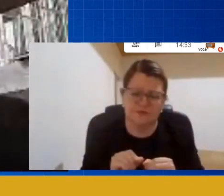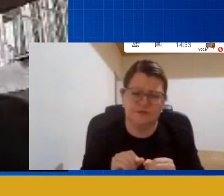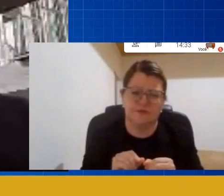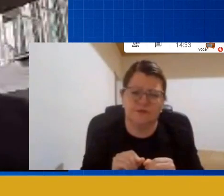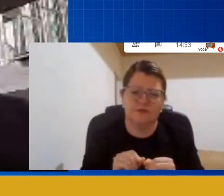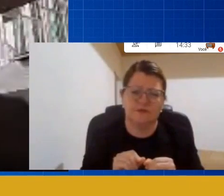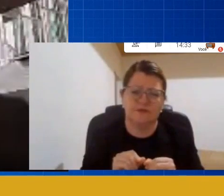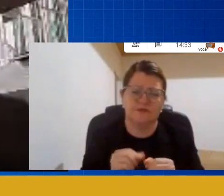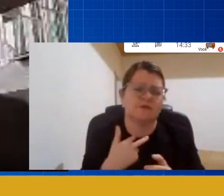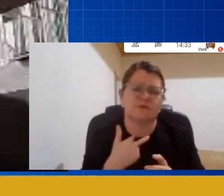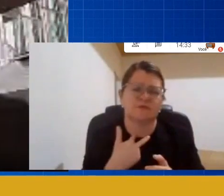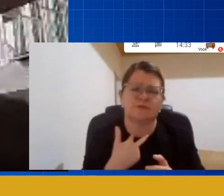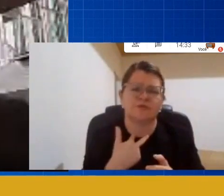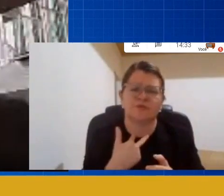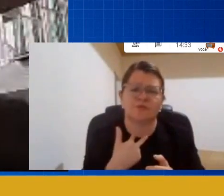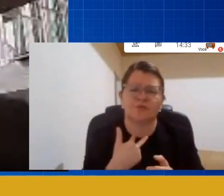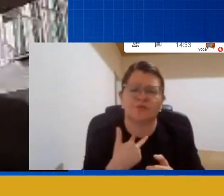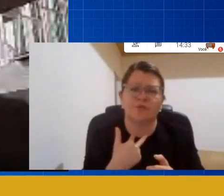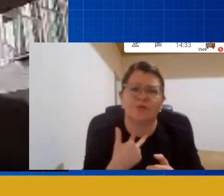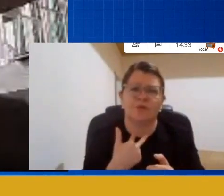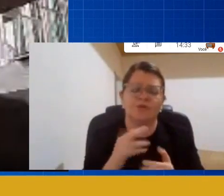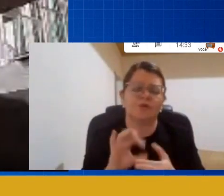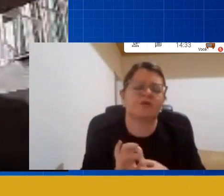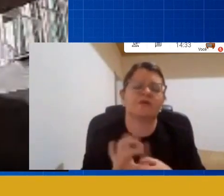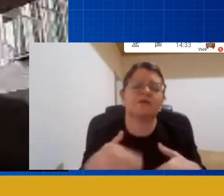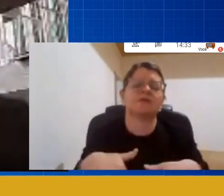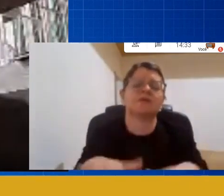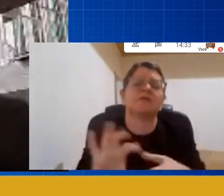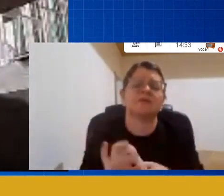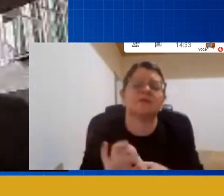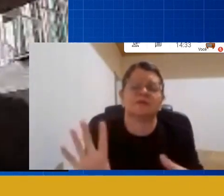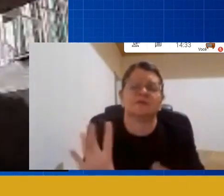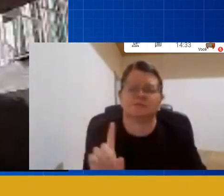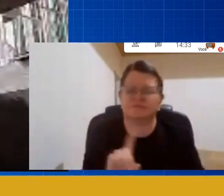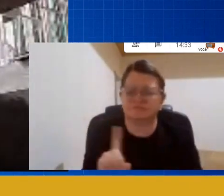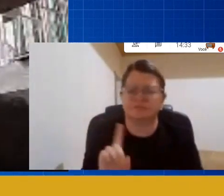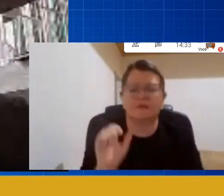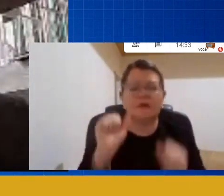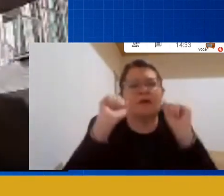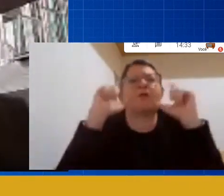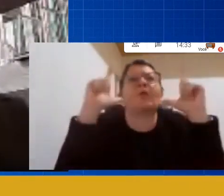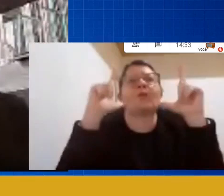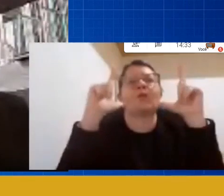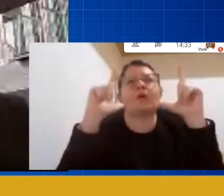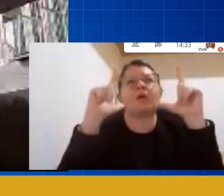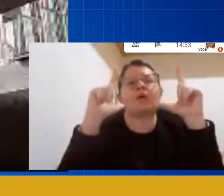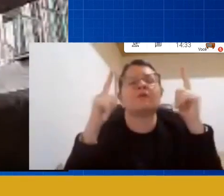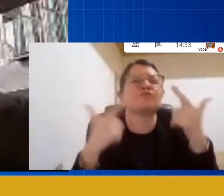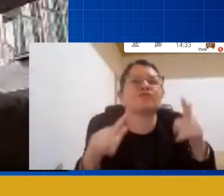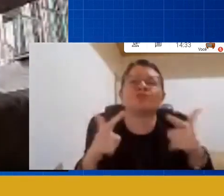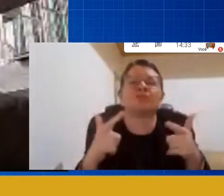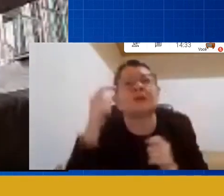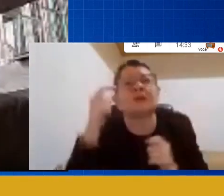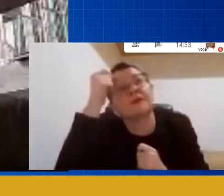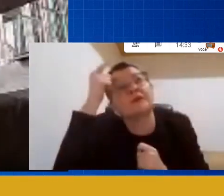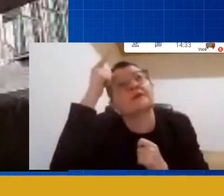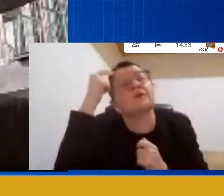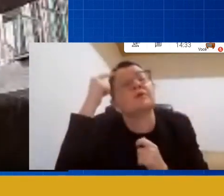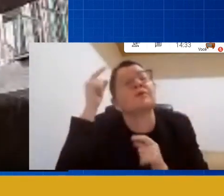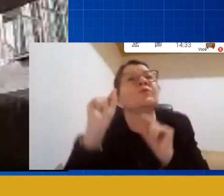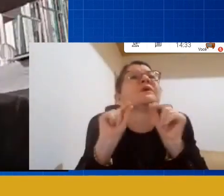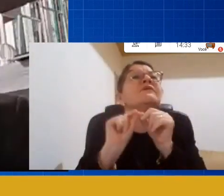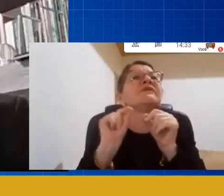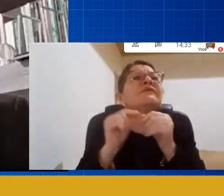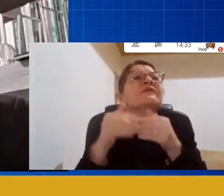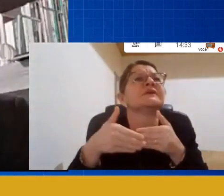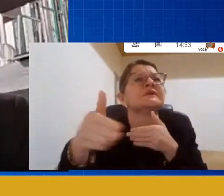tocado nesse momento pela contingência do que está acontecendo né acordar sem ter o mínimo de ideia do que vai acontecer e do que